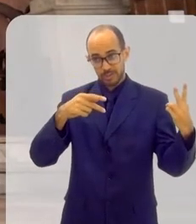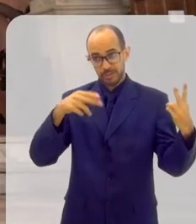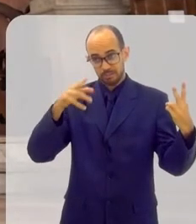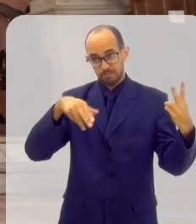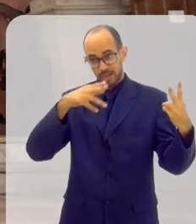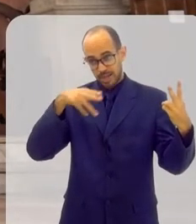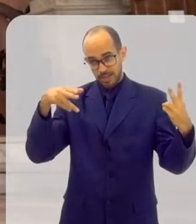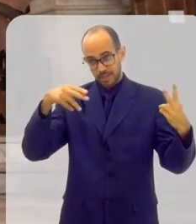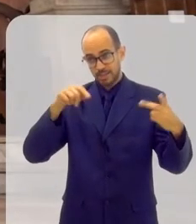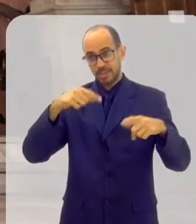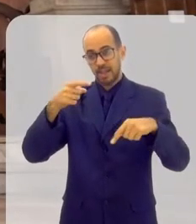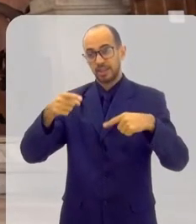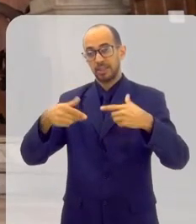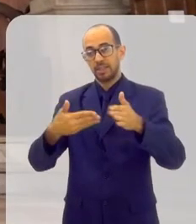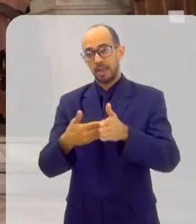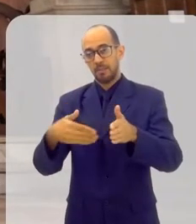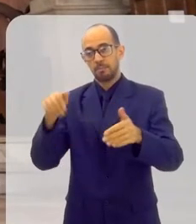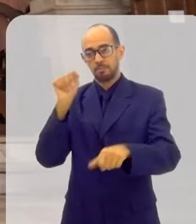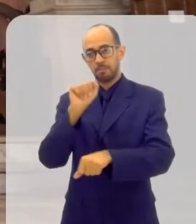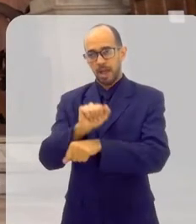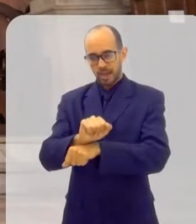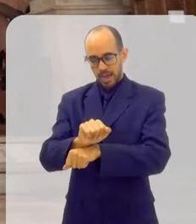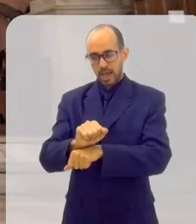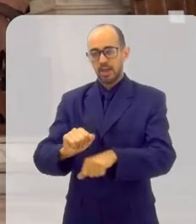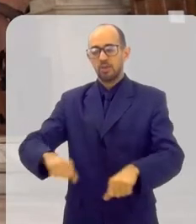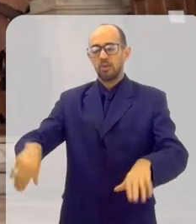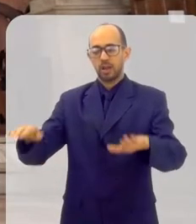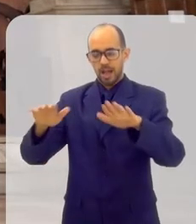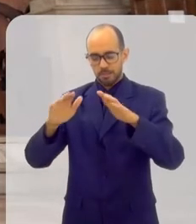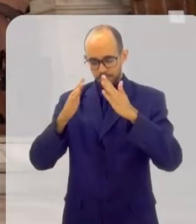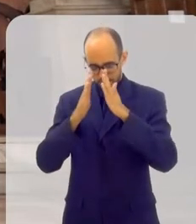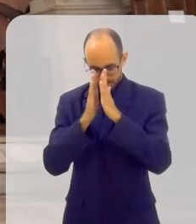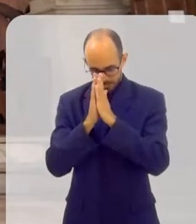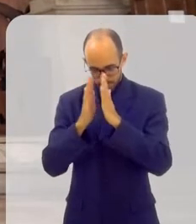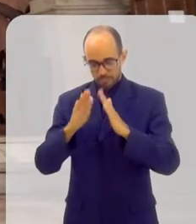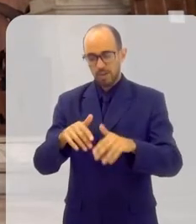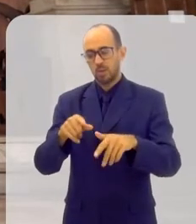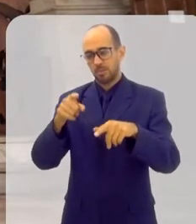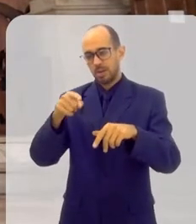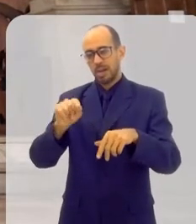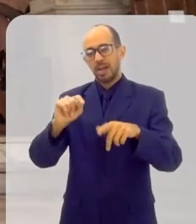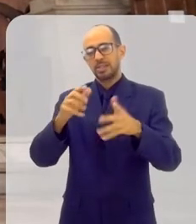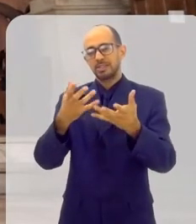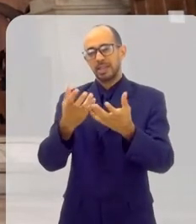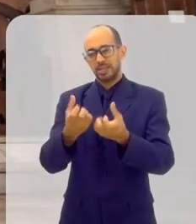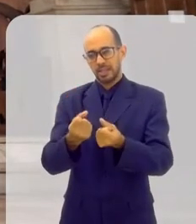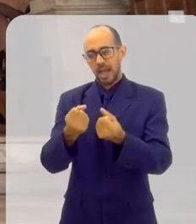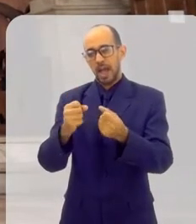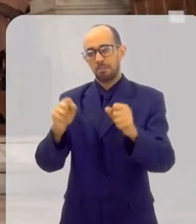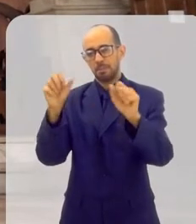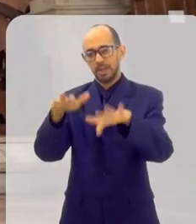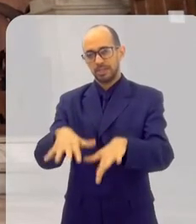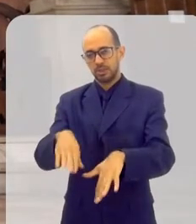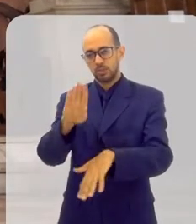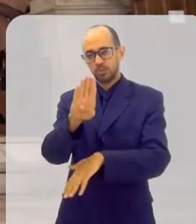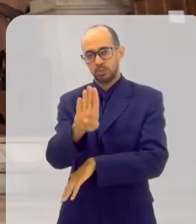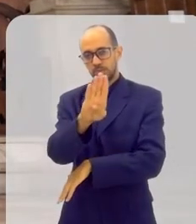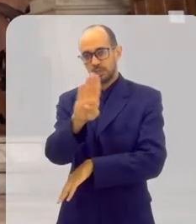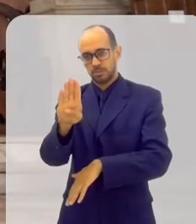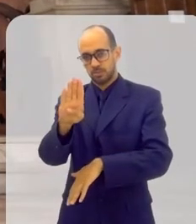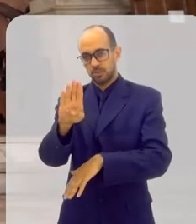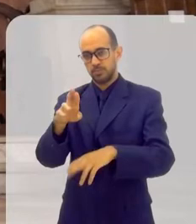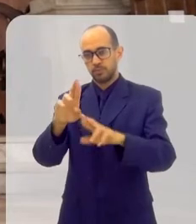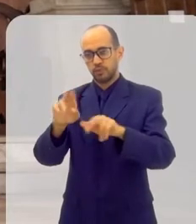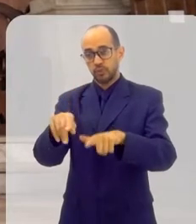voltas até parar aqui na frente, colocar a mão sobre o altar para ser ordenado pelo bispo. E aí, diferente no rito